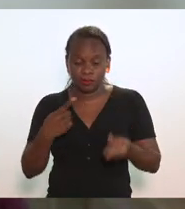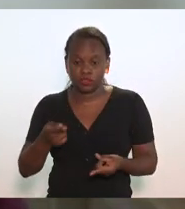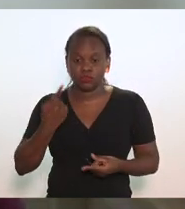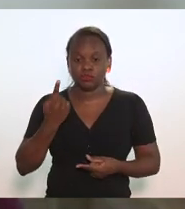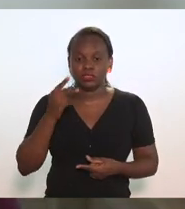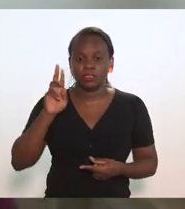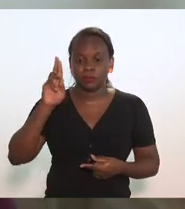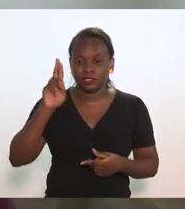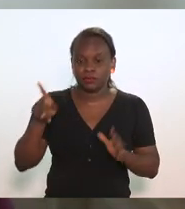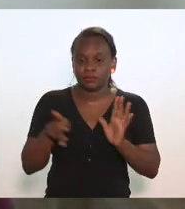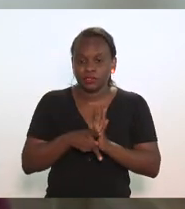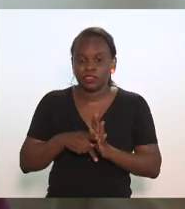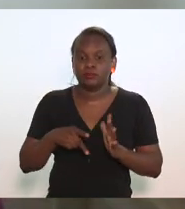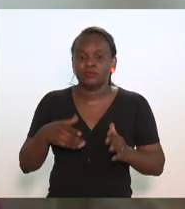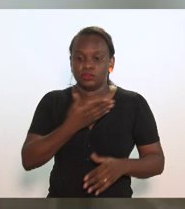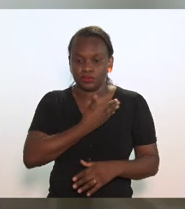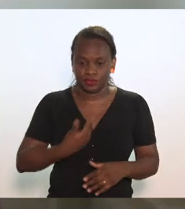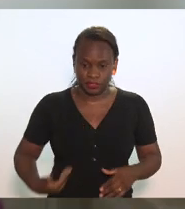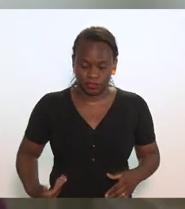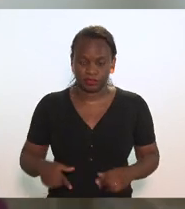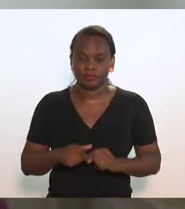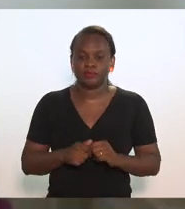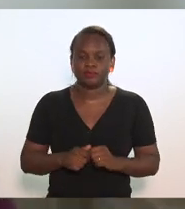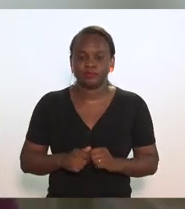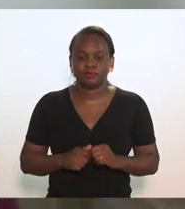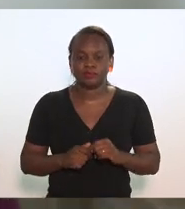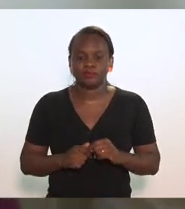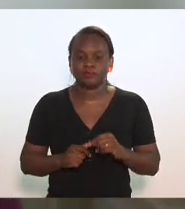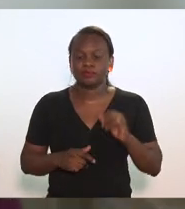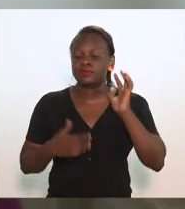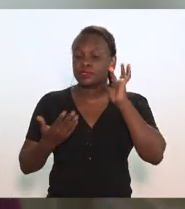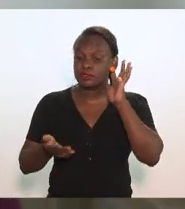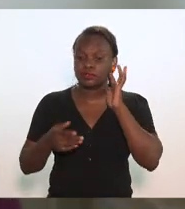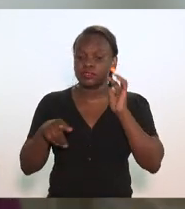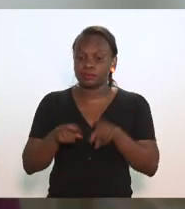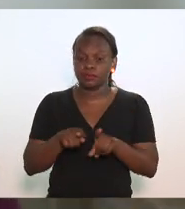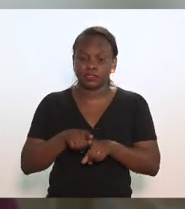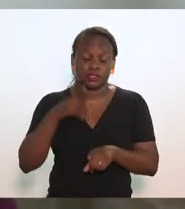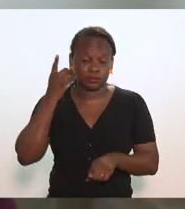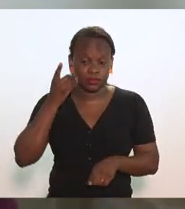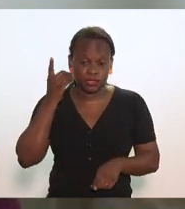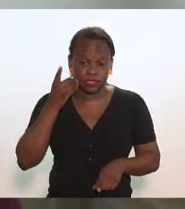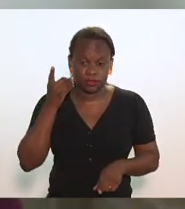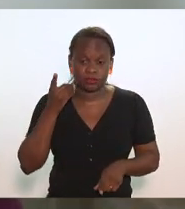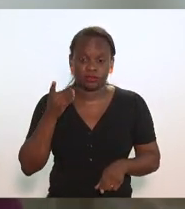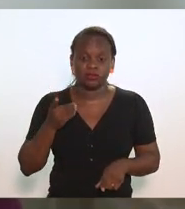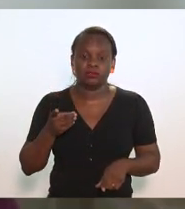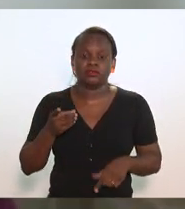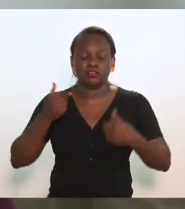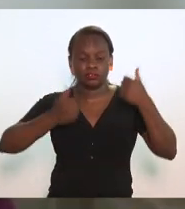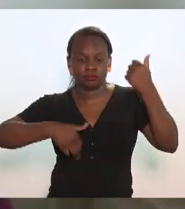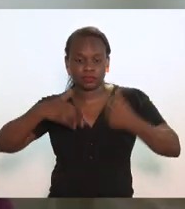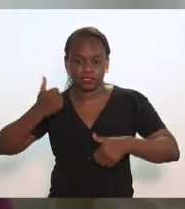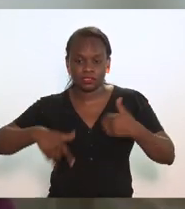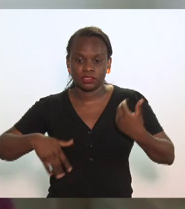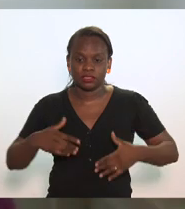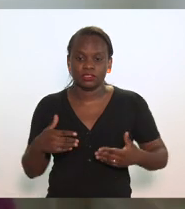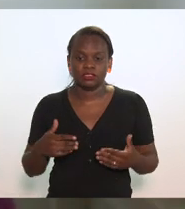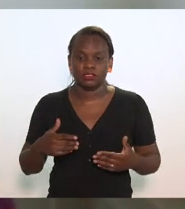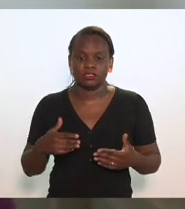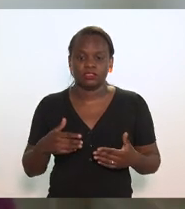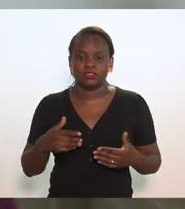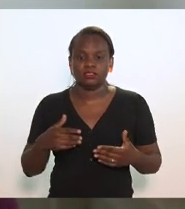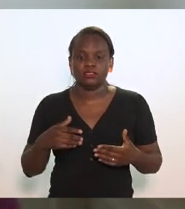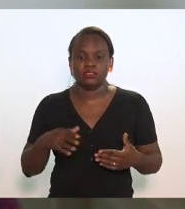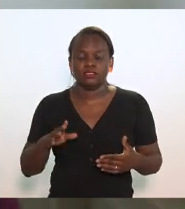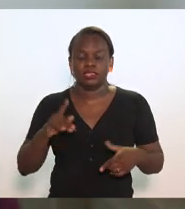representante de poder público. E os deputados falariam no